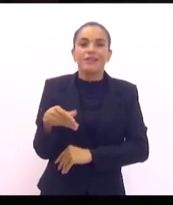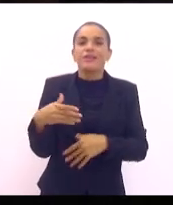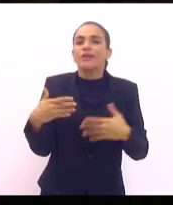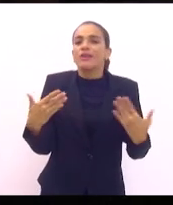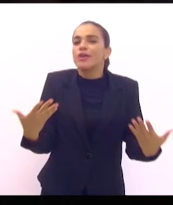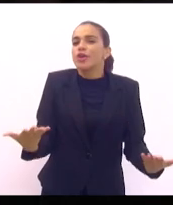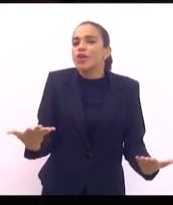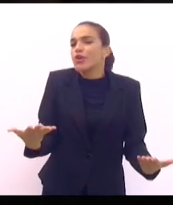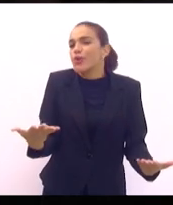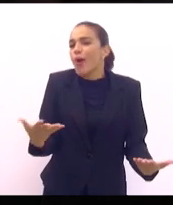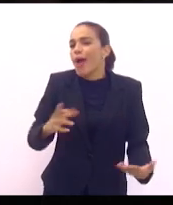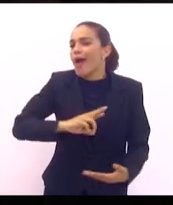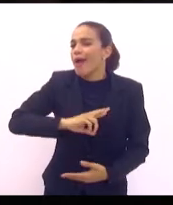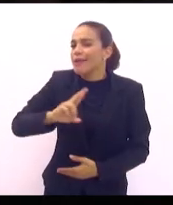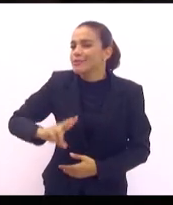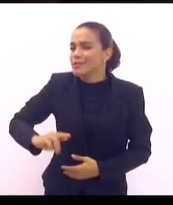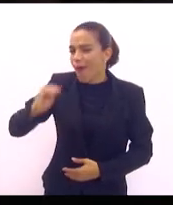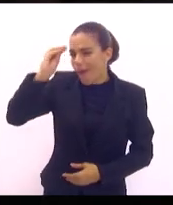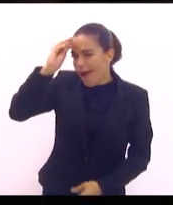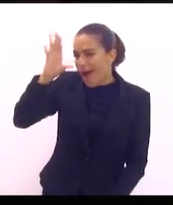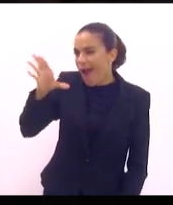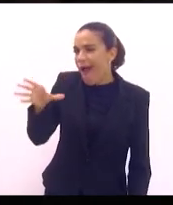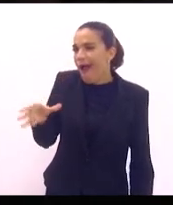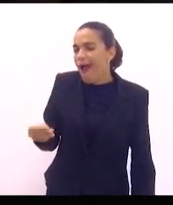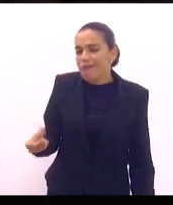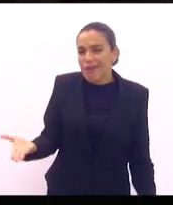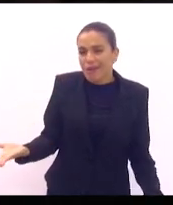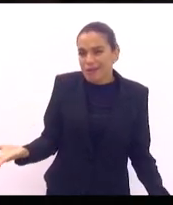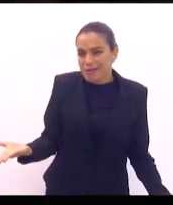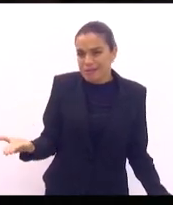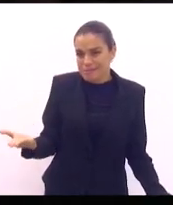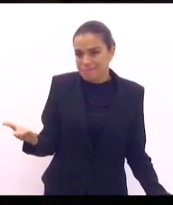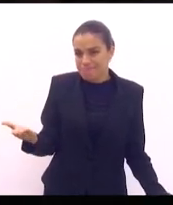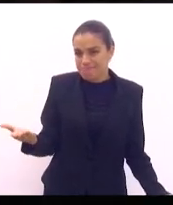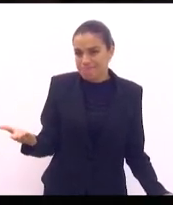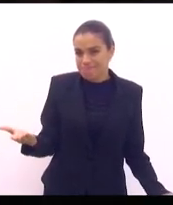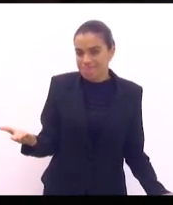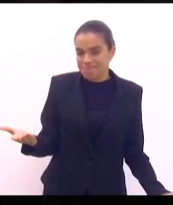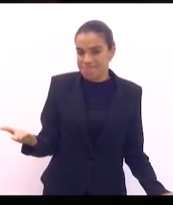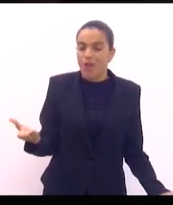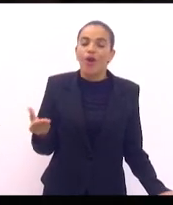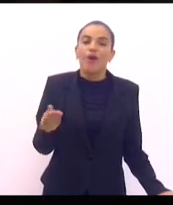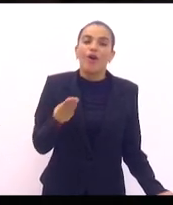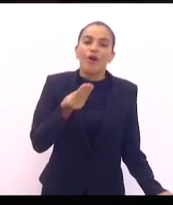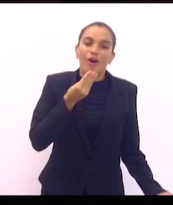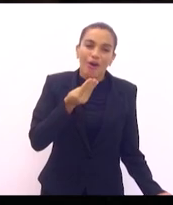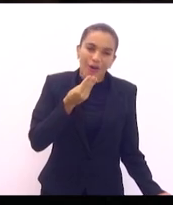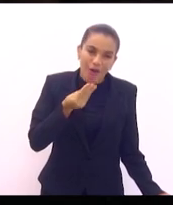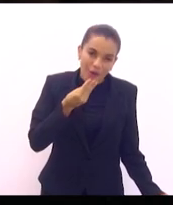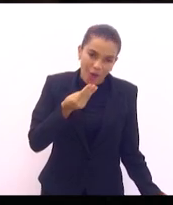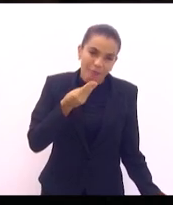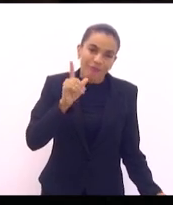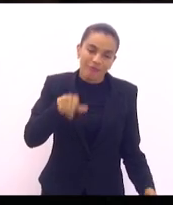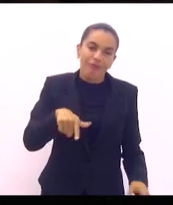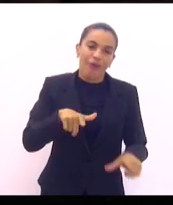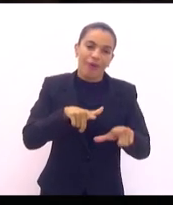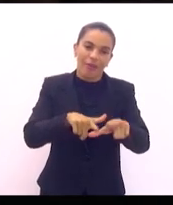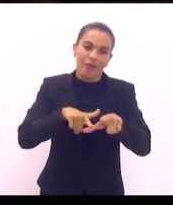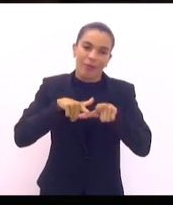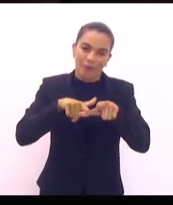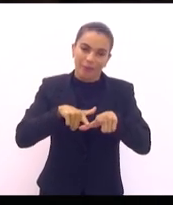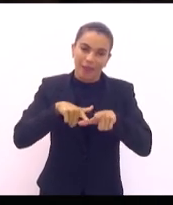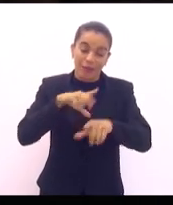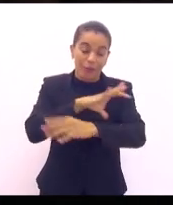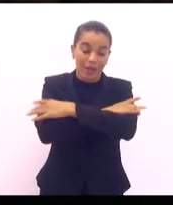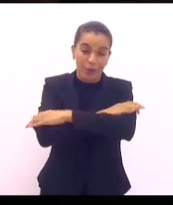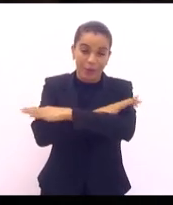matriz religiosa africana, senhor presidente? Evidentemente, foi o candomblé. E